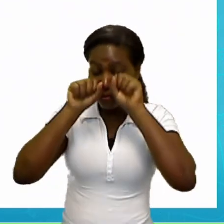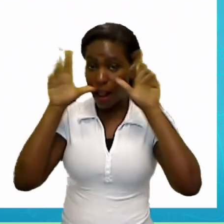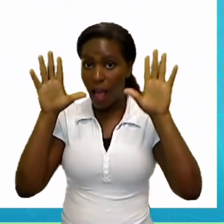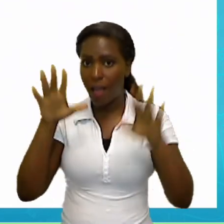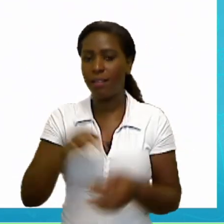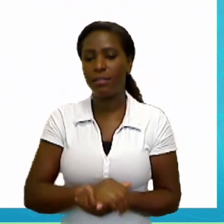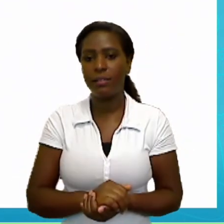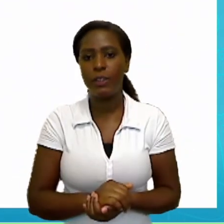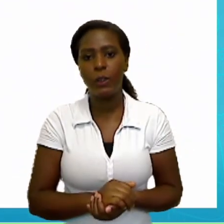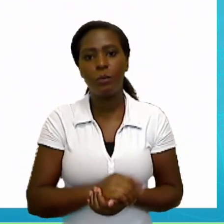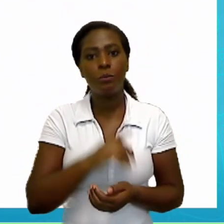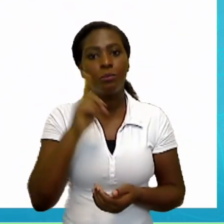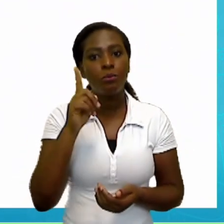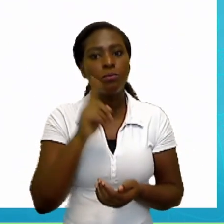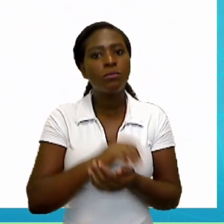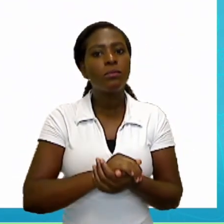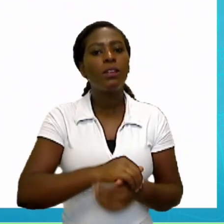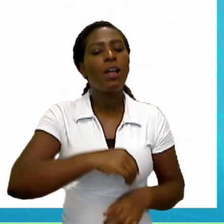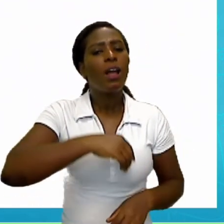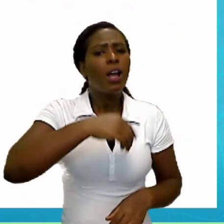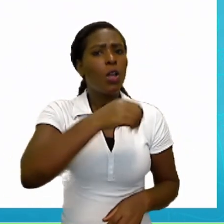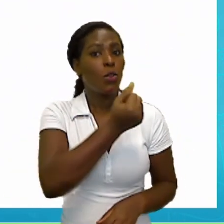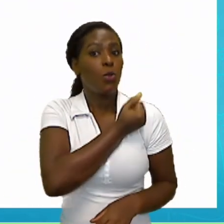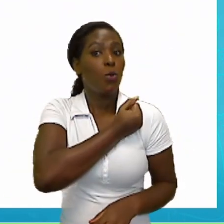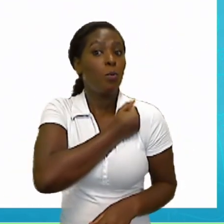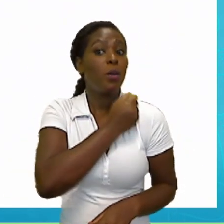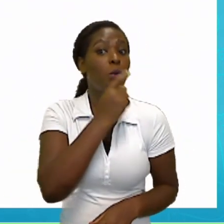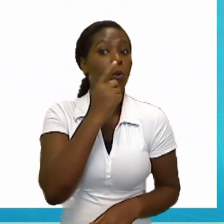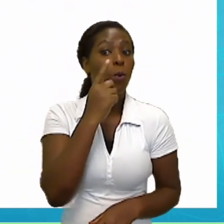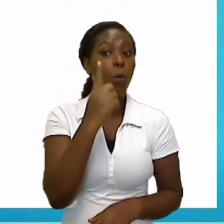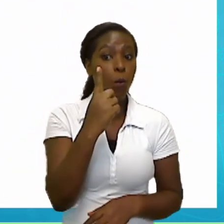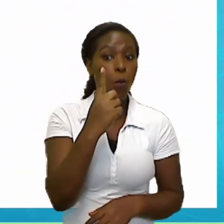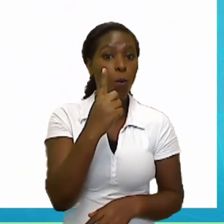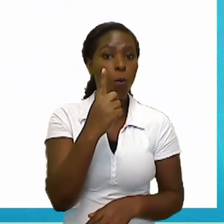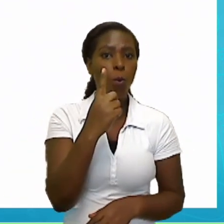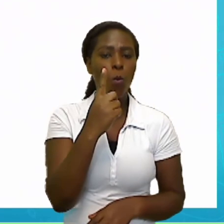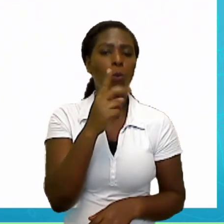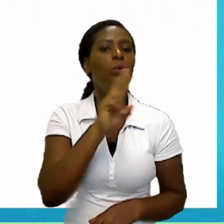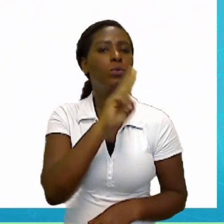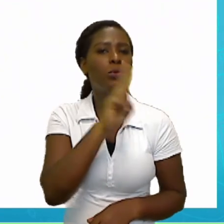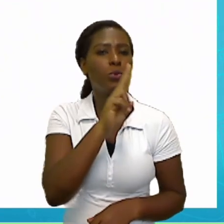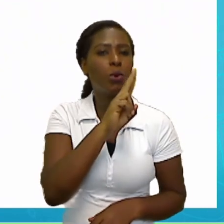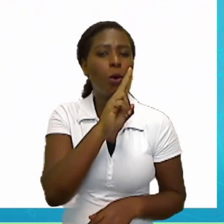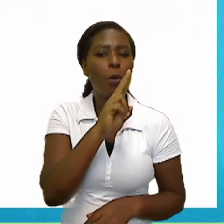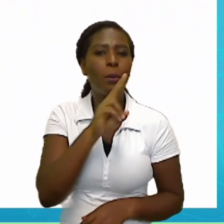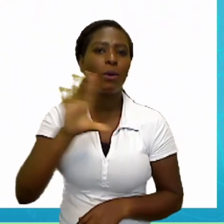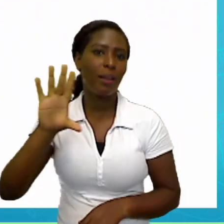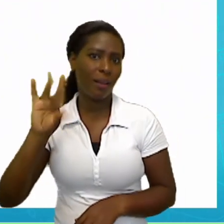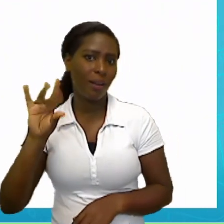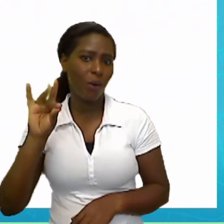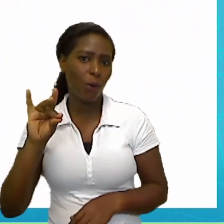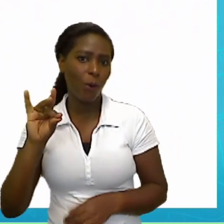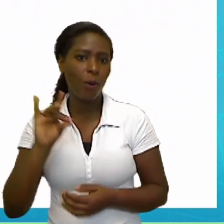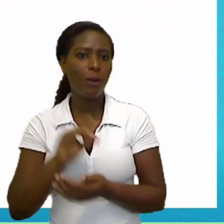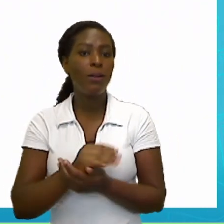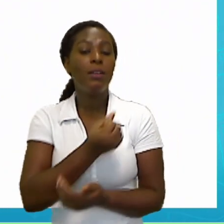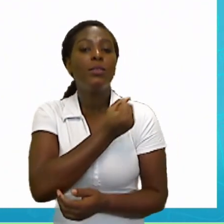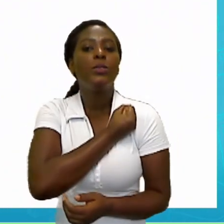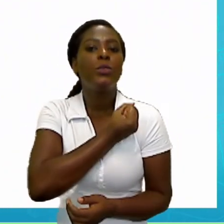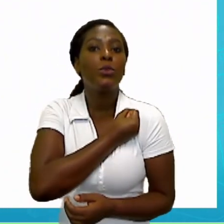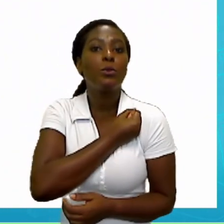two, que é o número dois. Eu tenho o book. Book in English, que é o